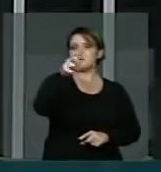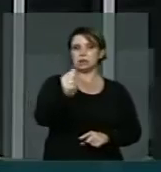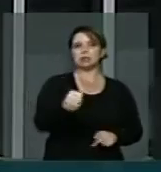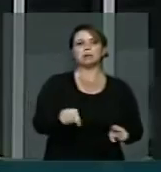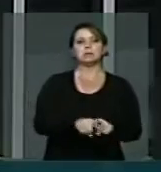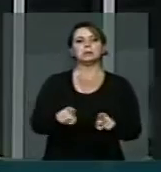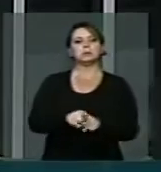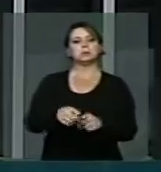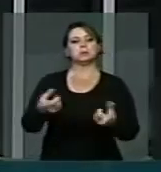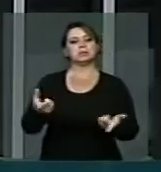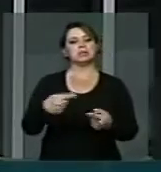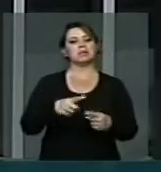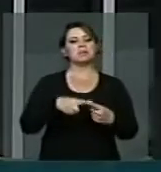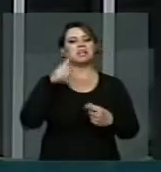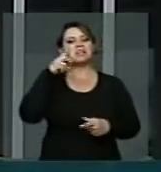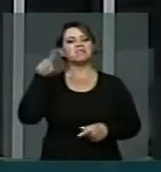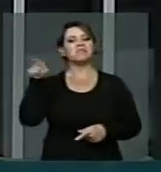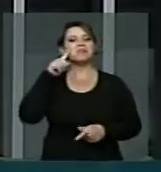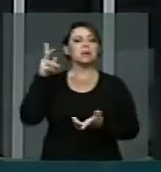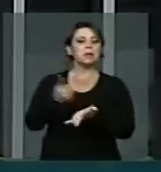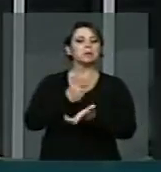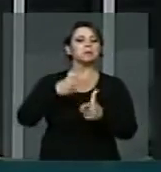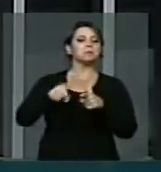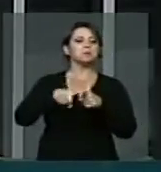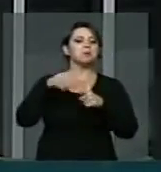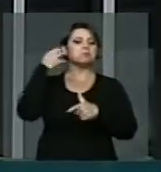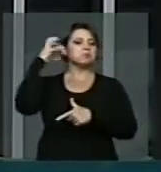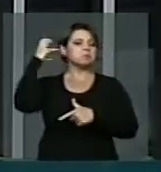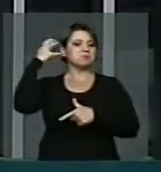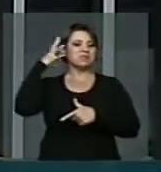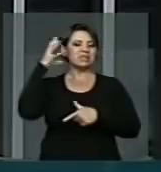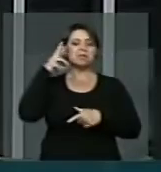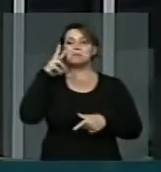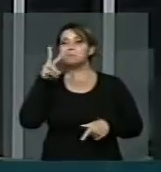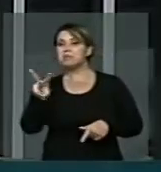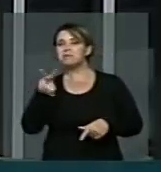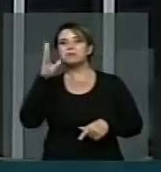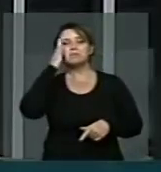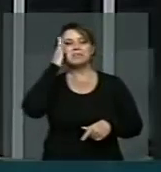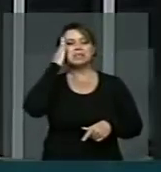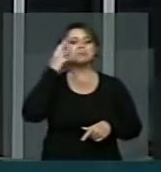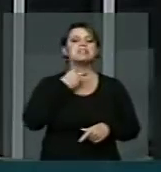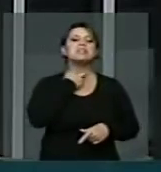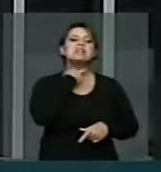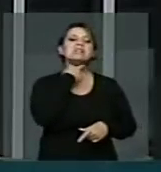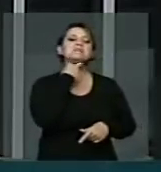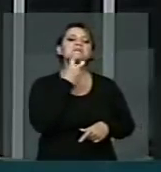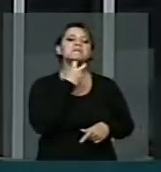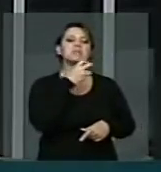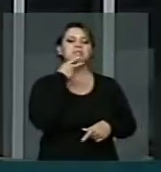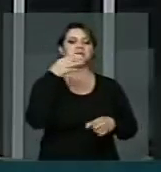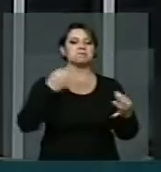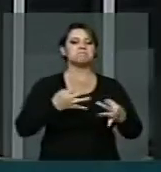foi ver o som. Viu? Nós dependemos do trabalhador para tudo, até para a nossa voz reverberar.